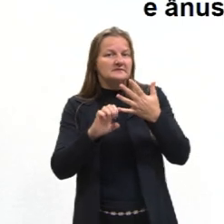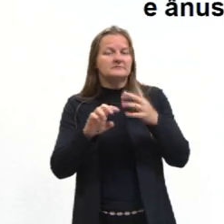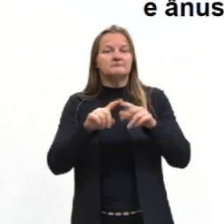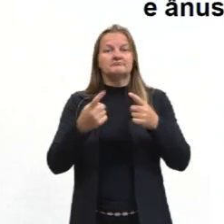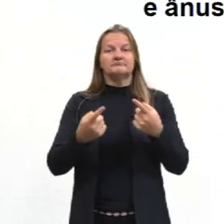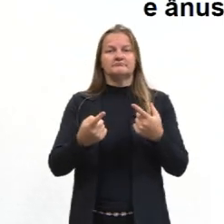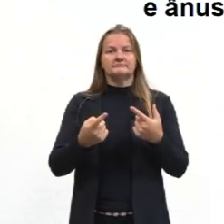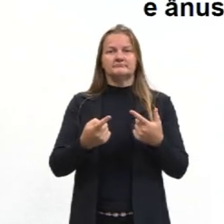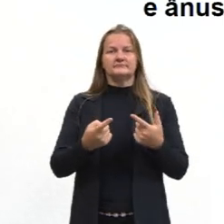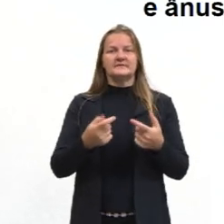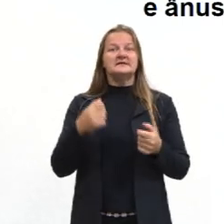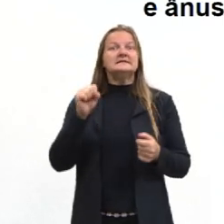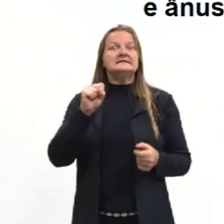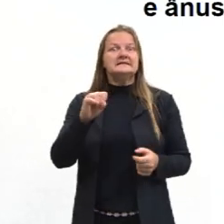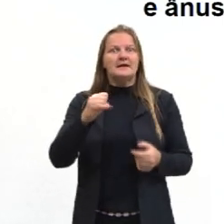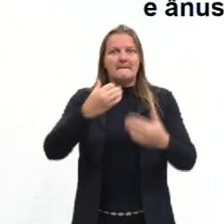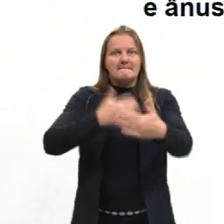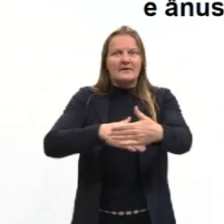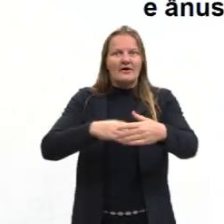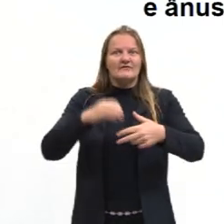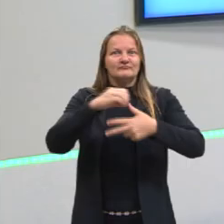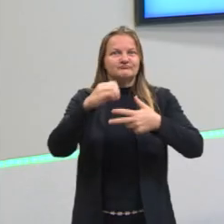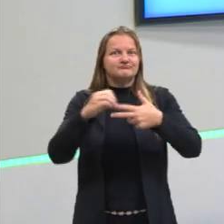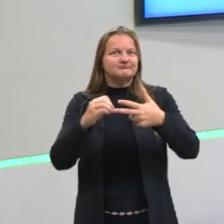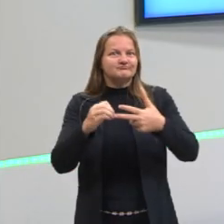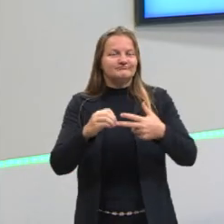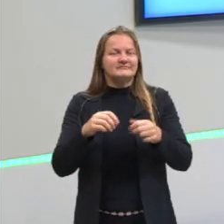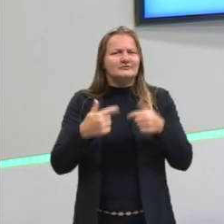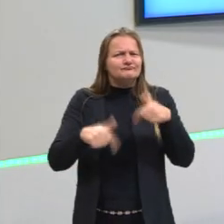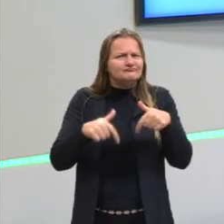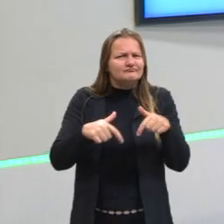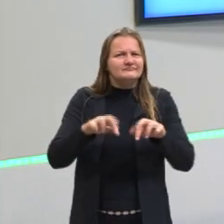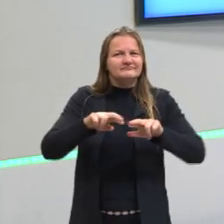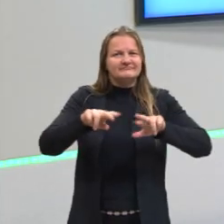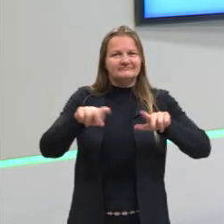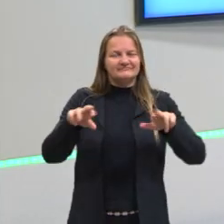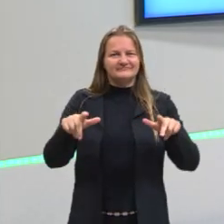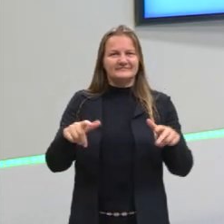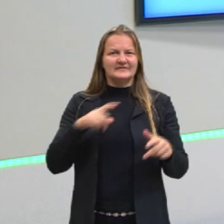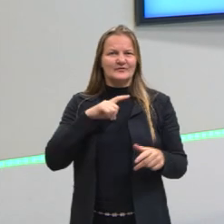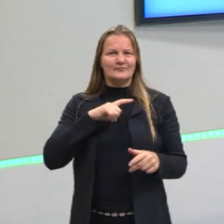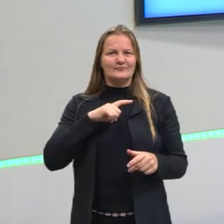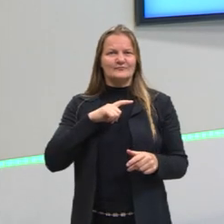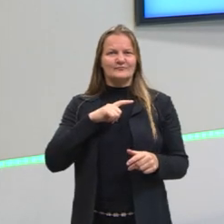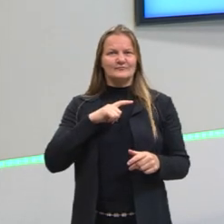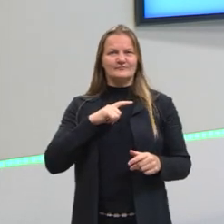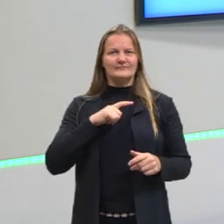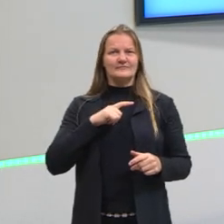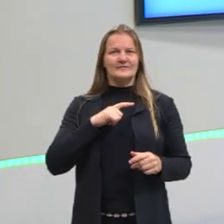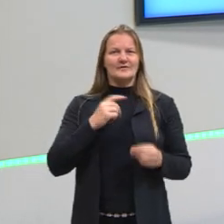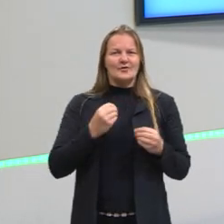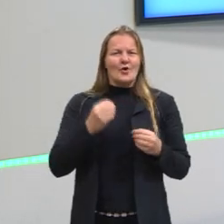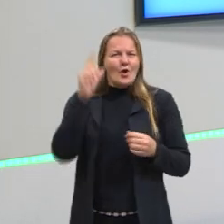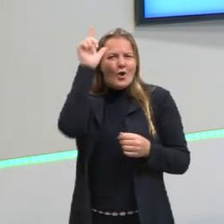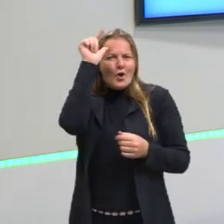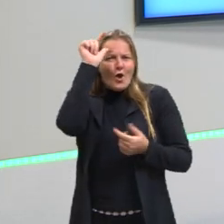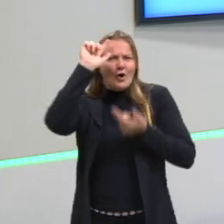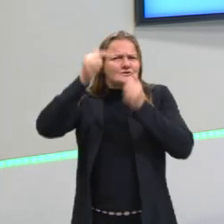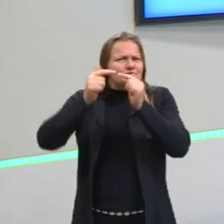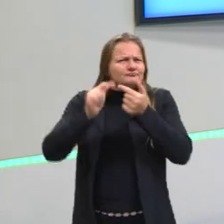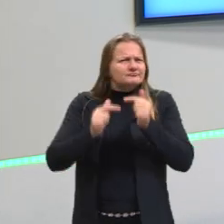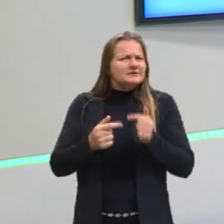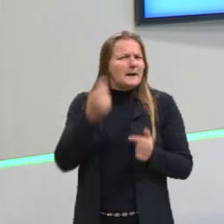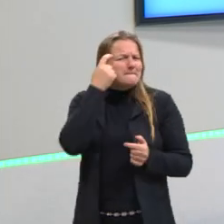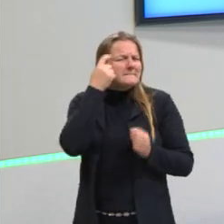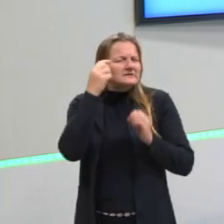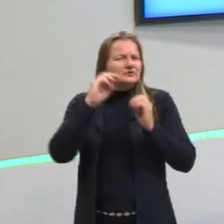a prova lá do Enem, ela vai trabalhar mais com a tua lógica, o teu raciocínio,